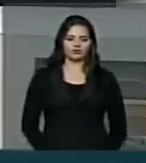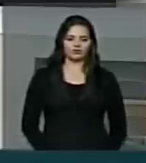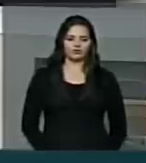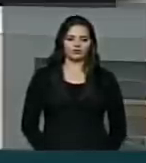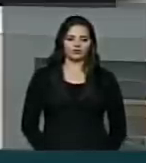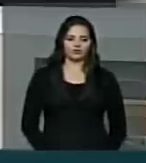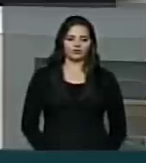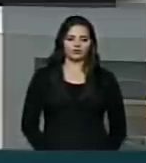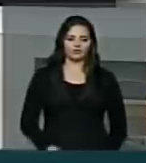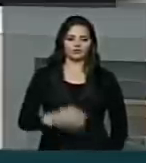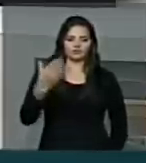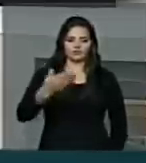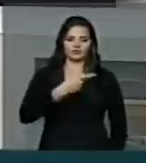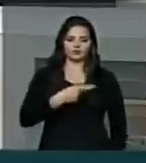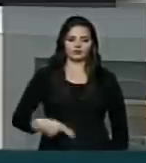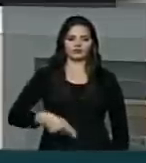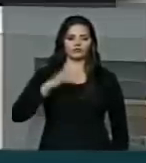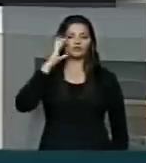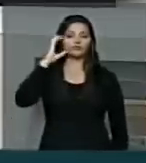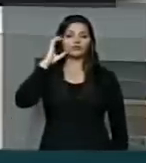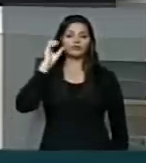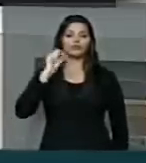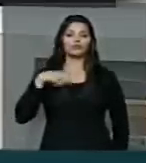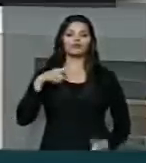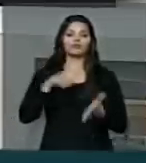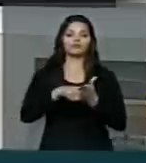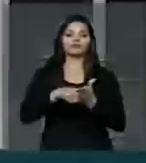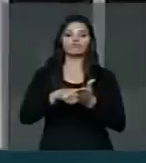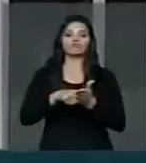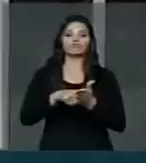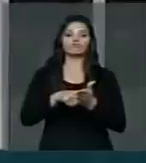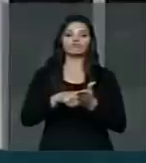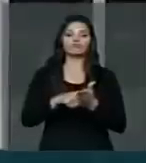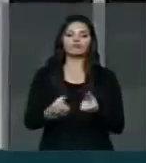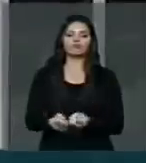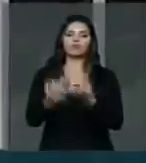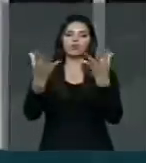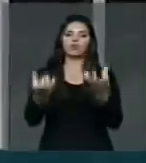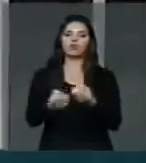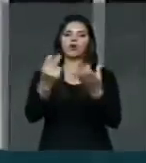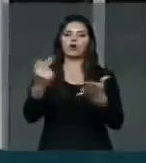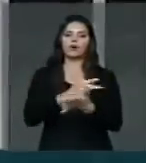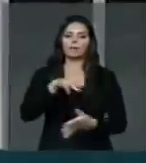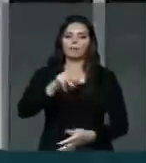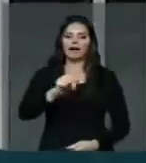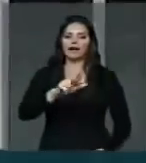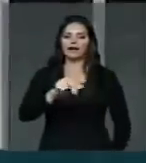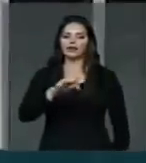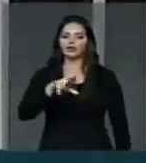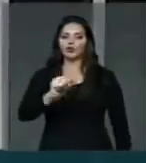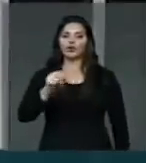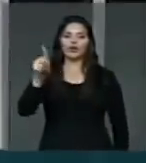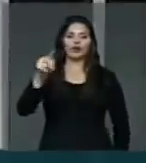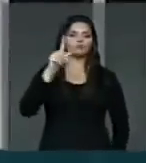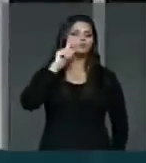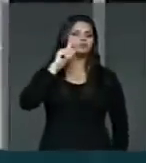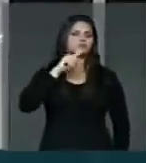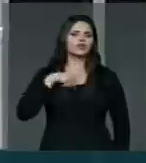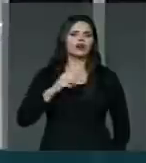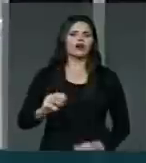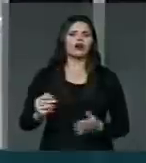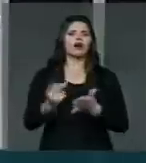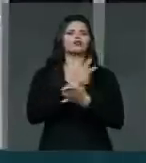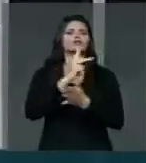Dilma Rousseff condenou há poucos dias as explosões na Maratona de Boston como um ato insano de violência.